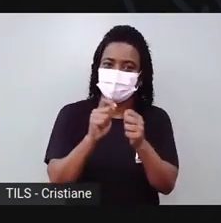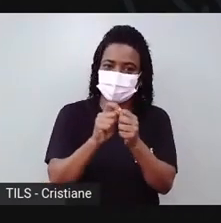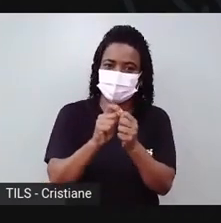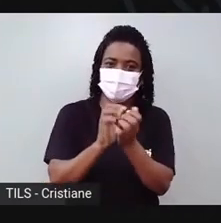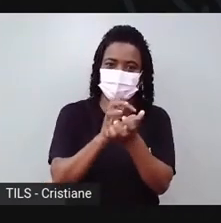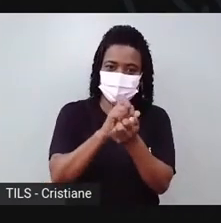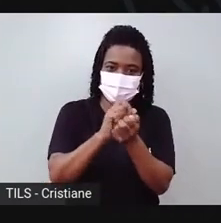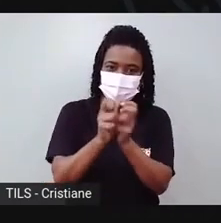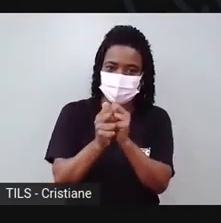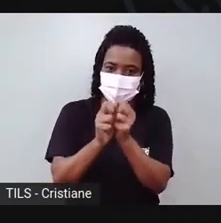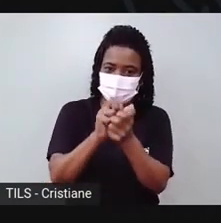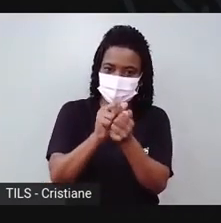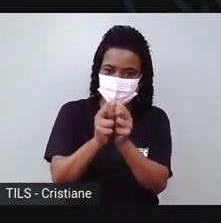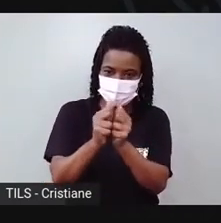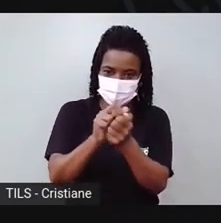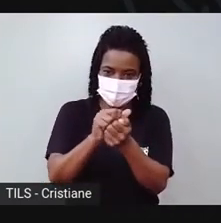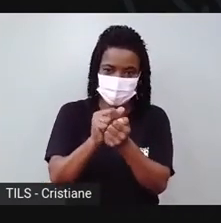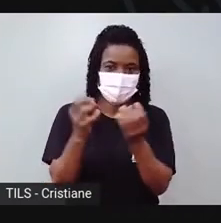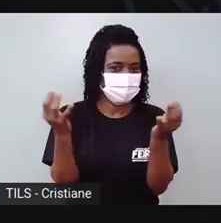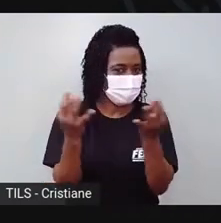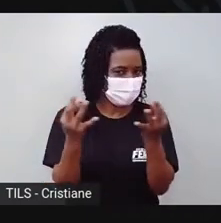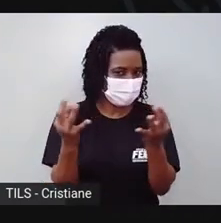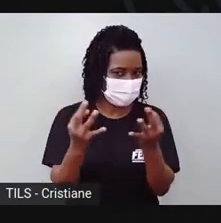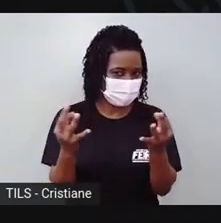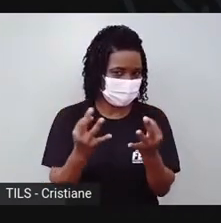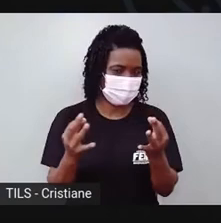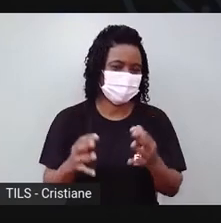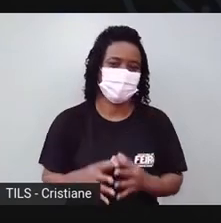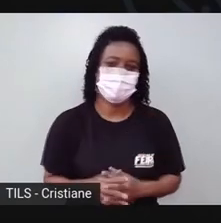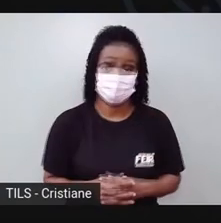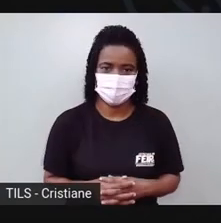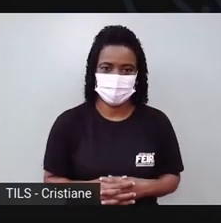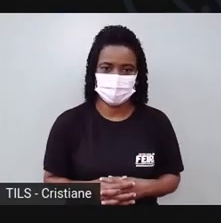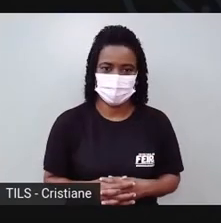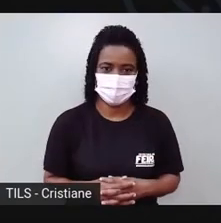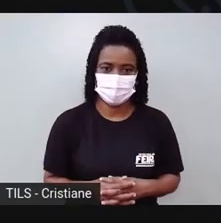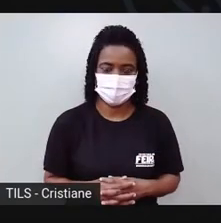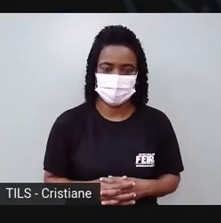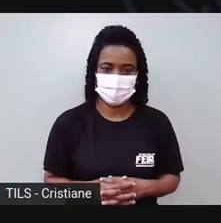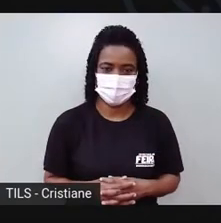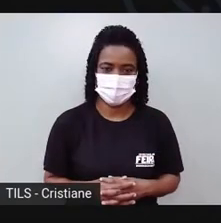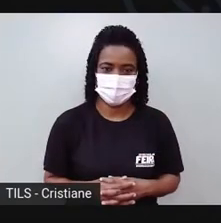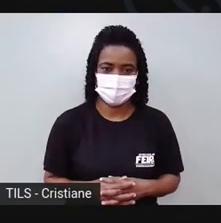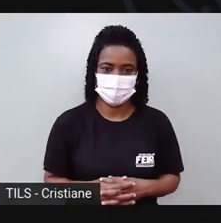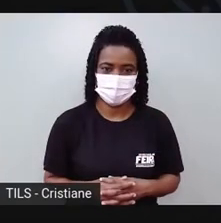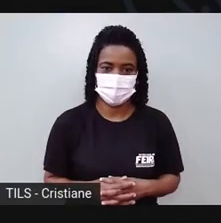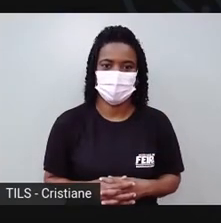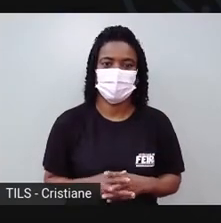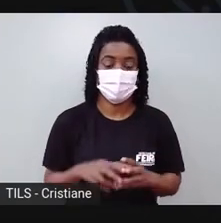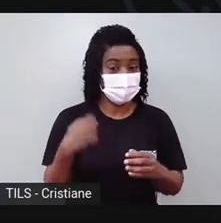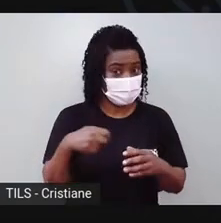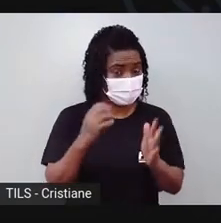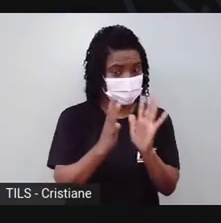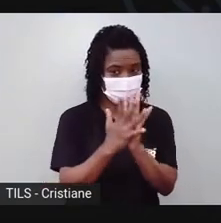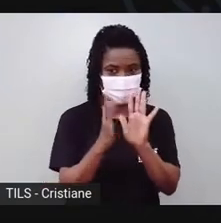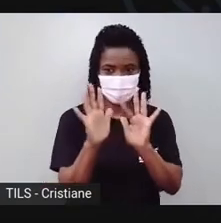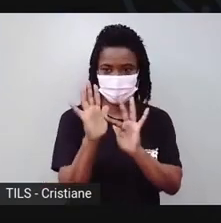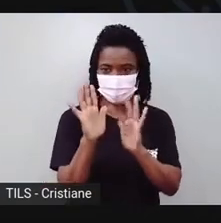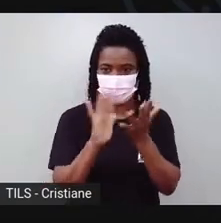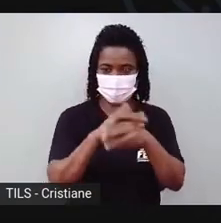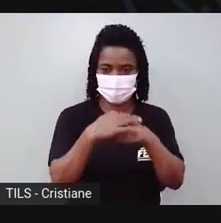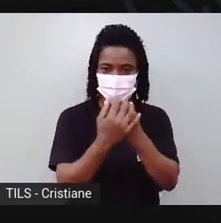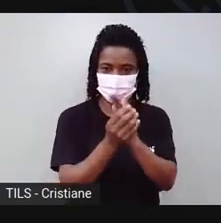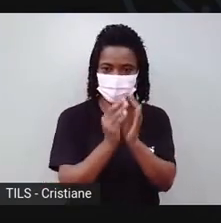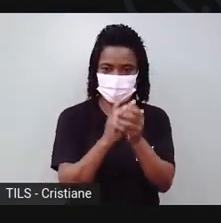certinho pra gente trabalhar. Pronto, aqui já dá. E toda hora tem que lavar a mão, porque se